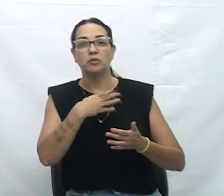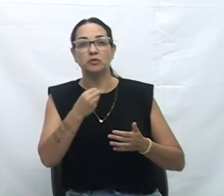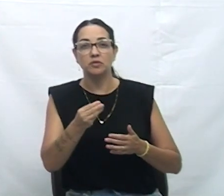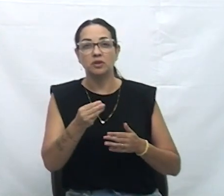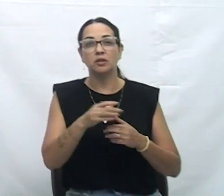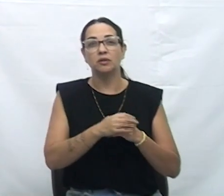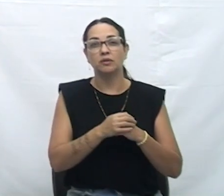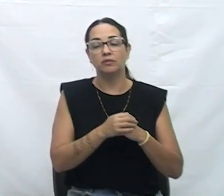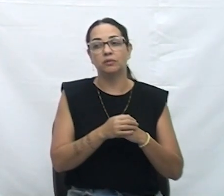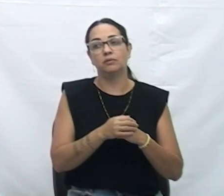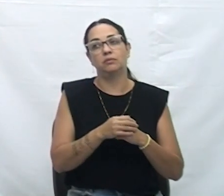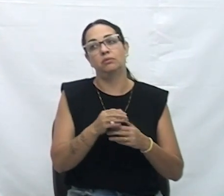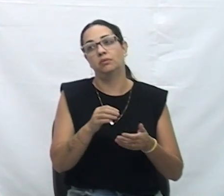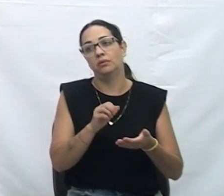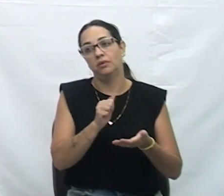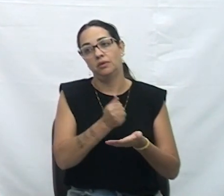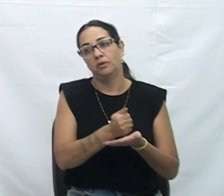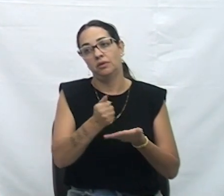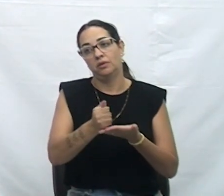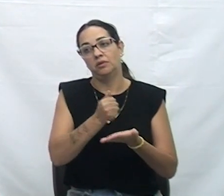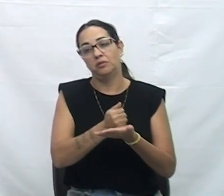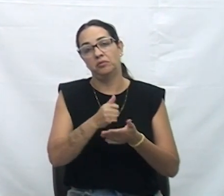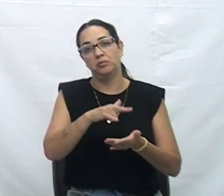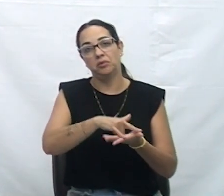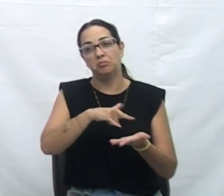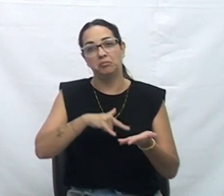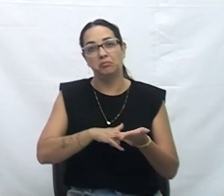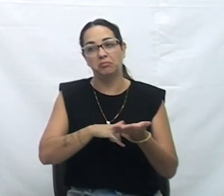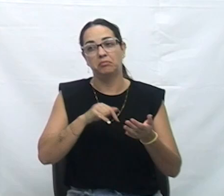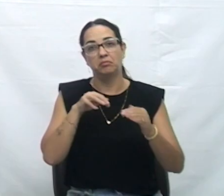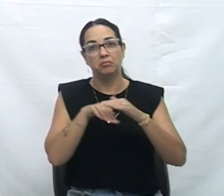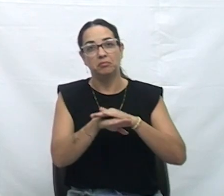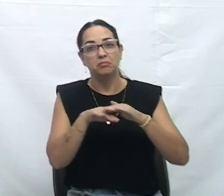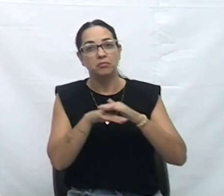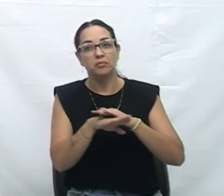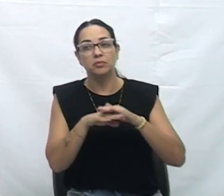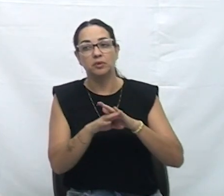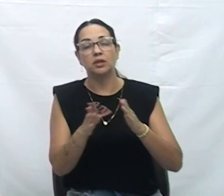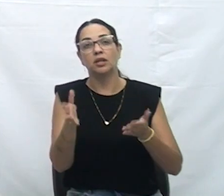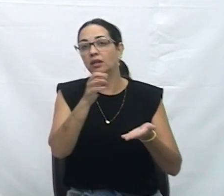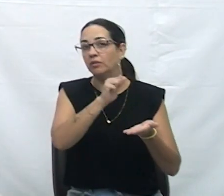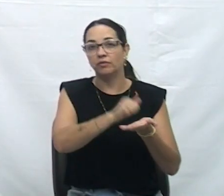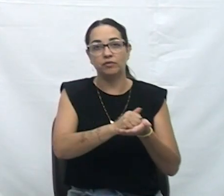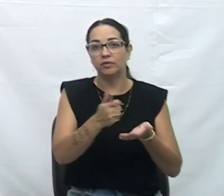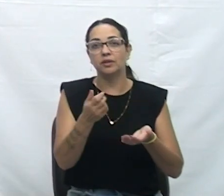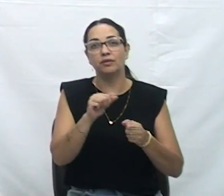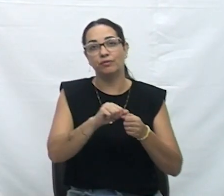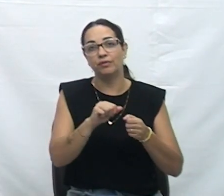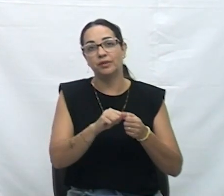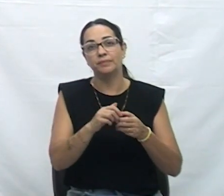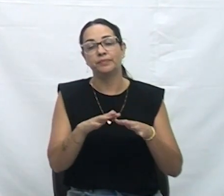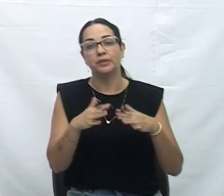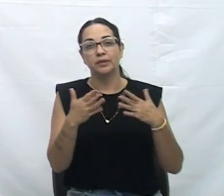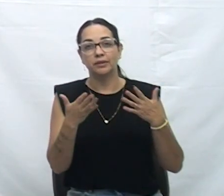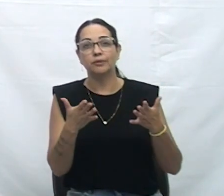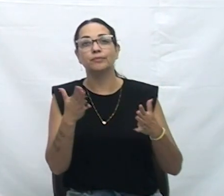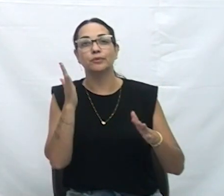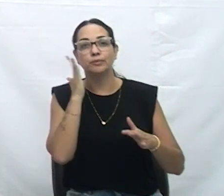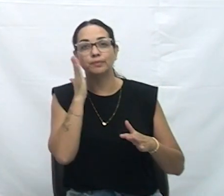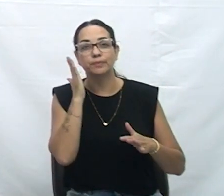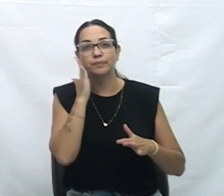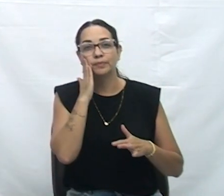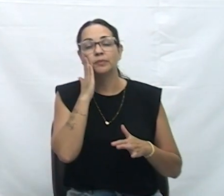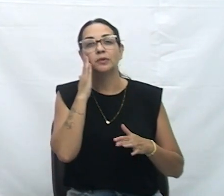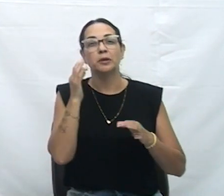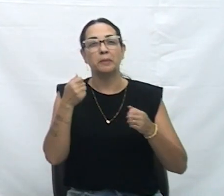entregando, vendendo e fazendo um contrato que não é a escritura de fato. Porque a gente sabe que a escritura tem todo um